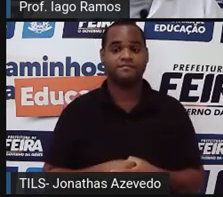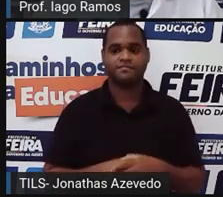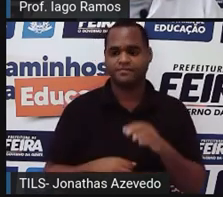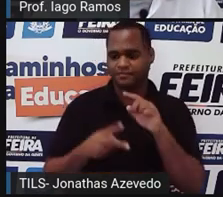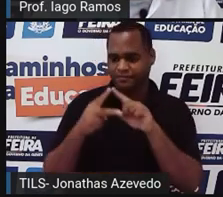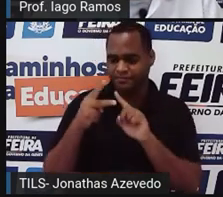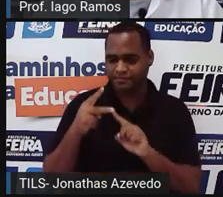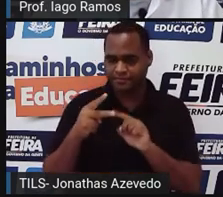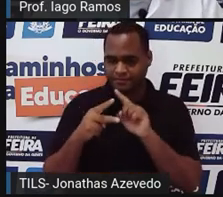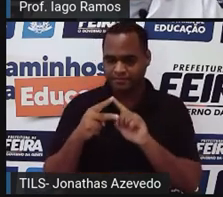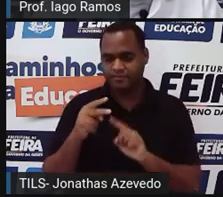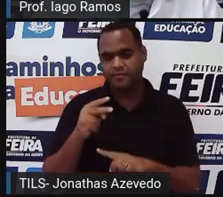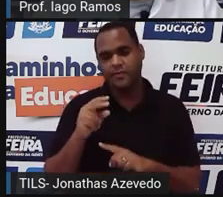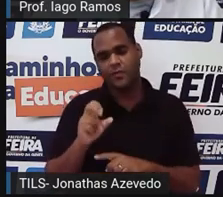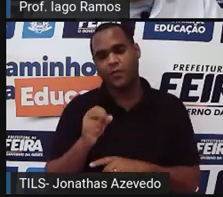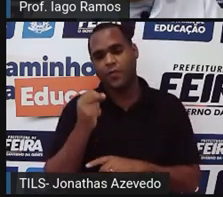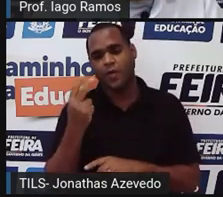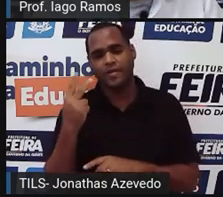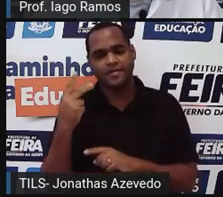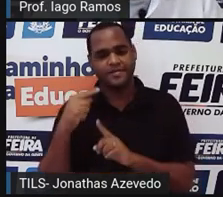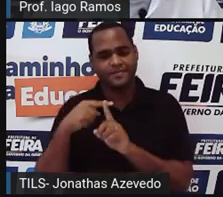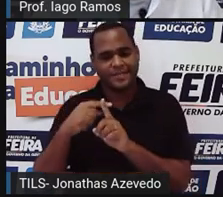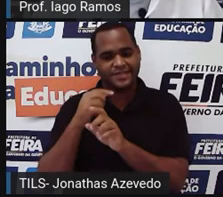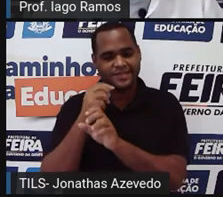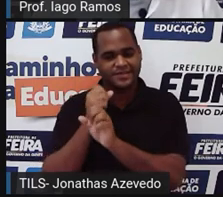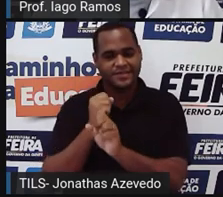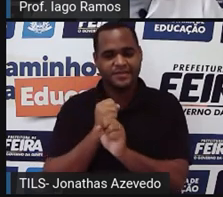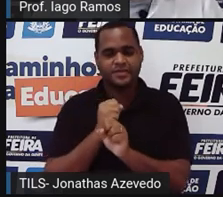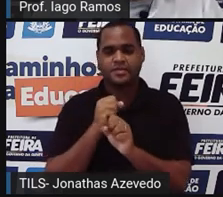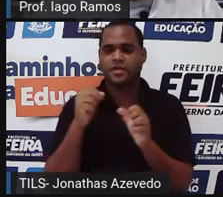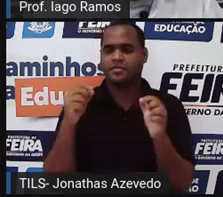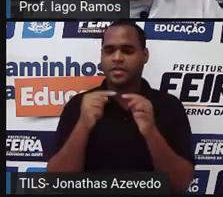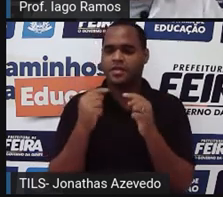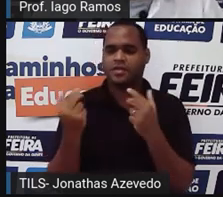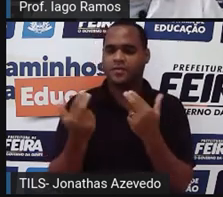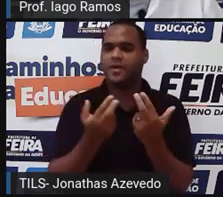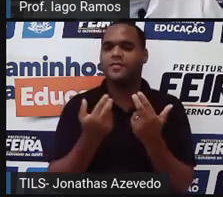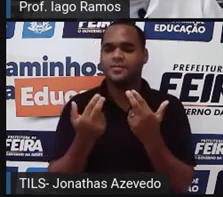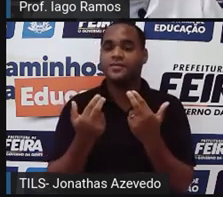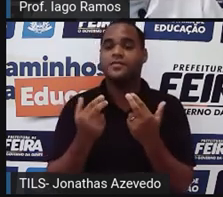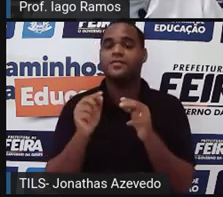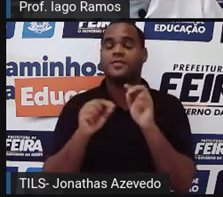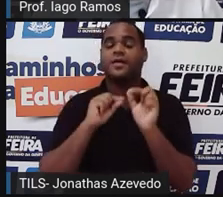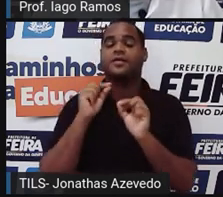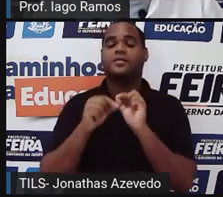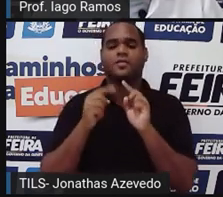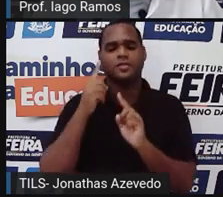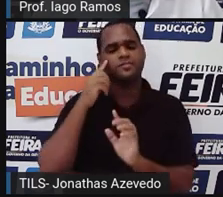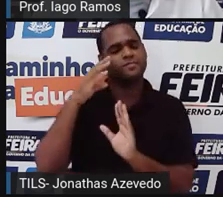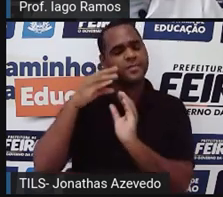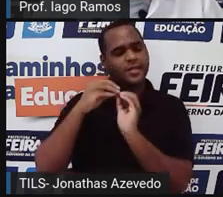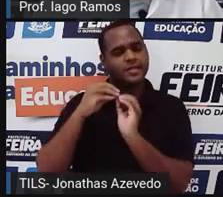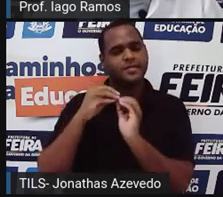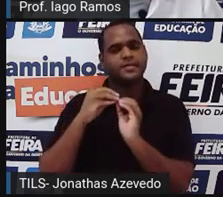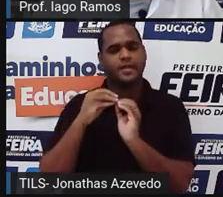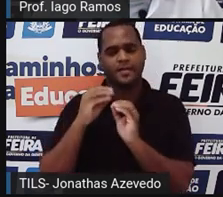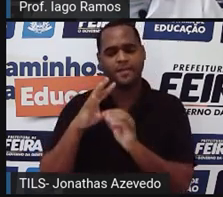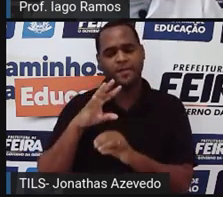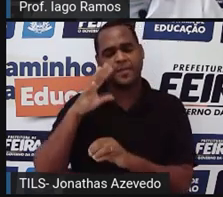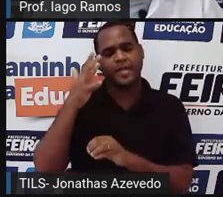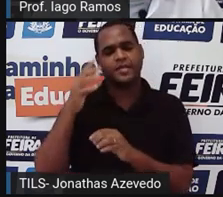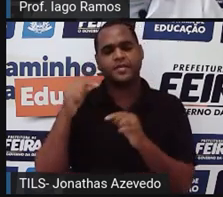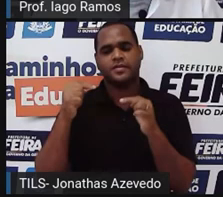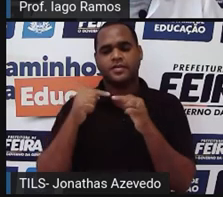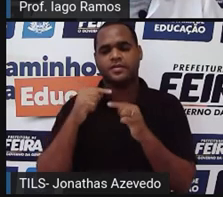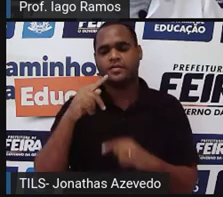duas ou mais razões, são iguais, né? A gente diz que está acontecendo ali uma